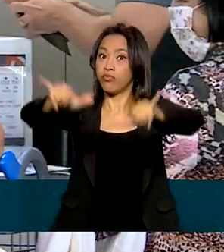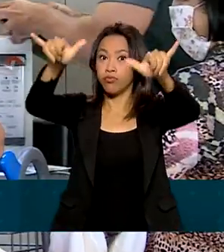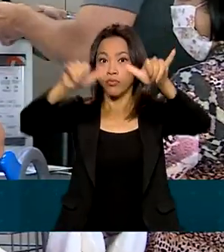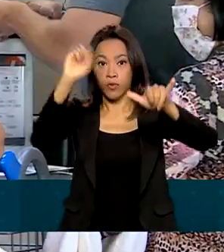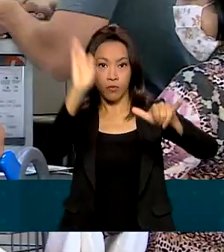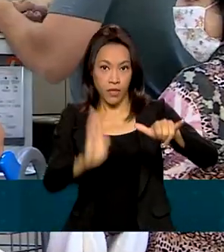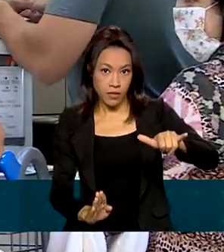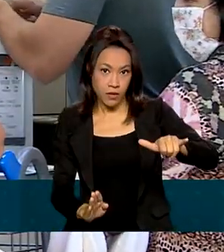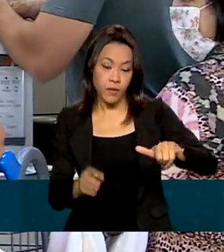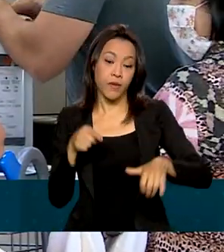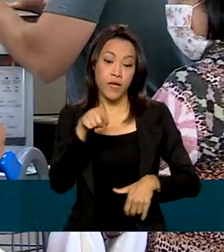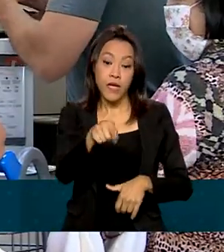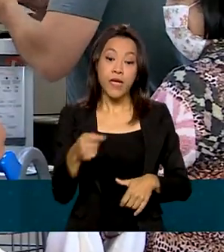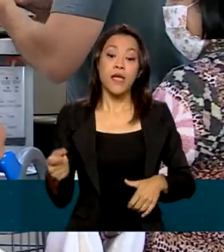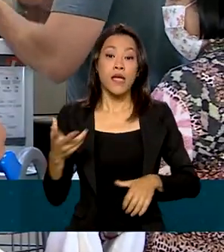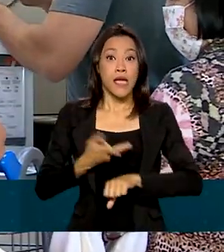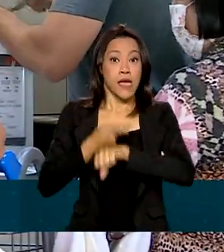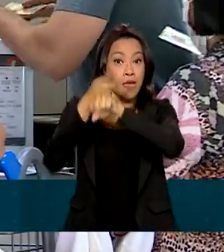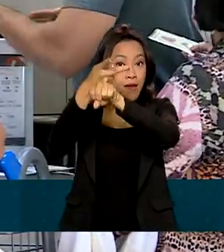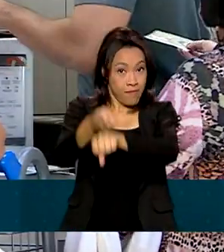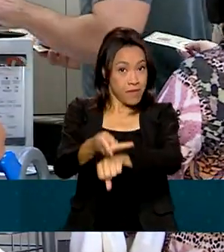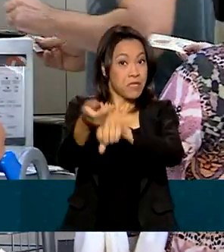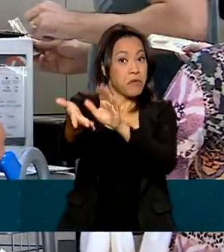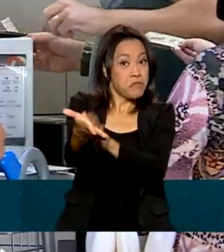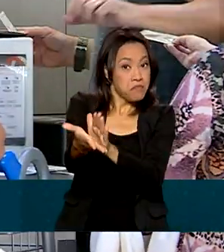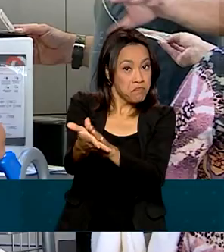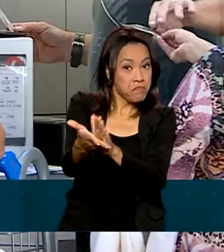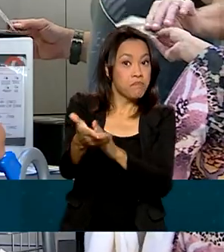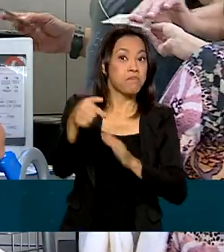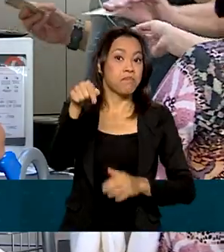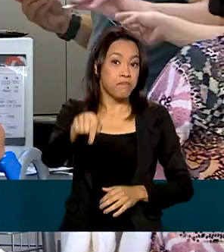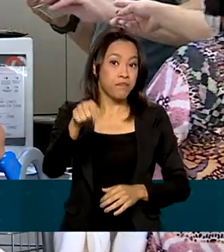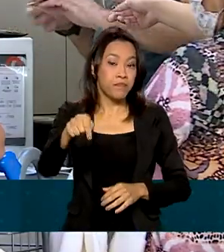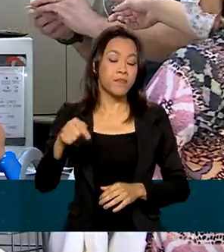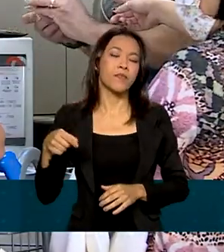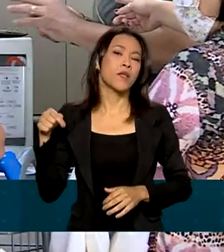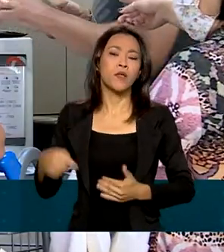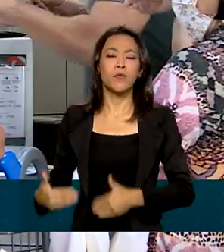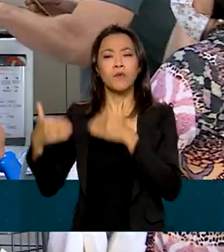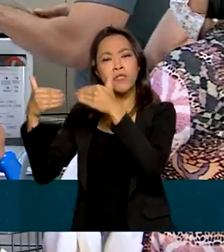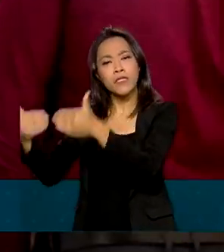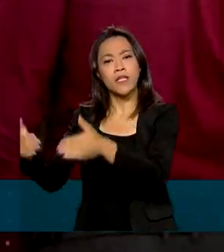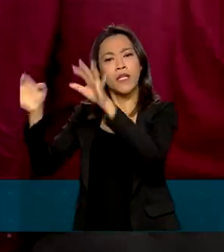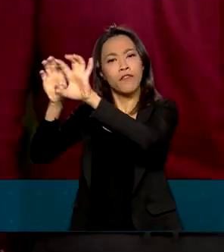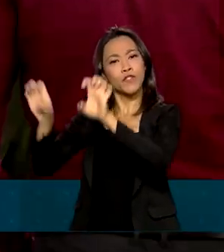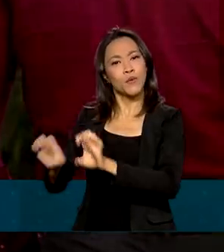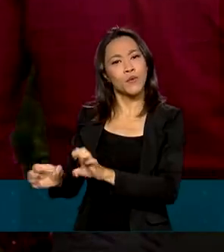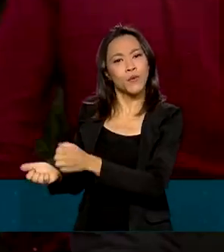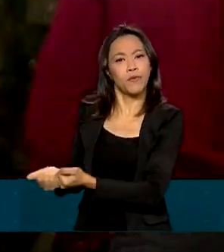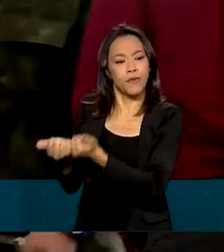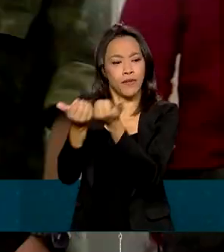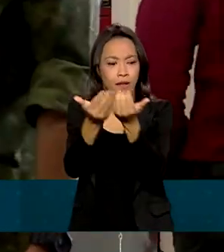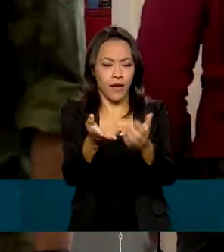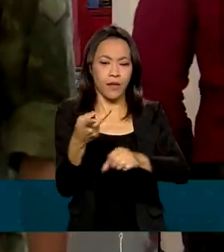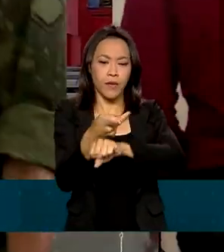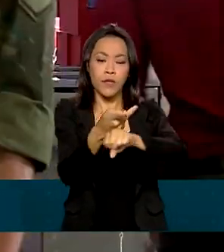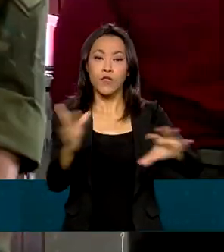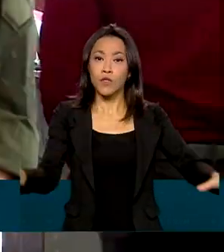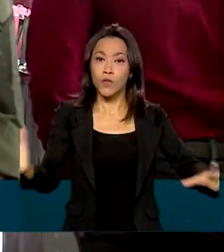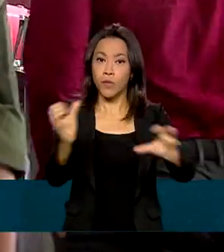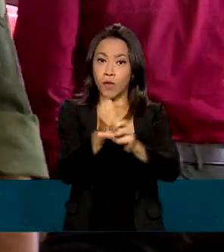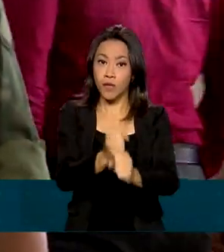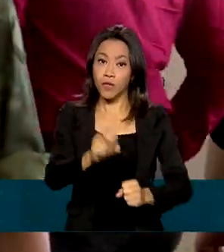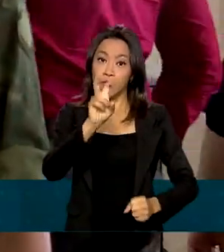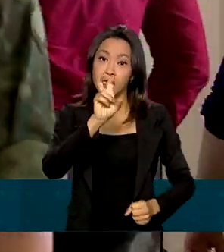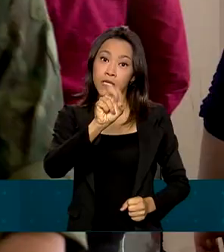vencedores receberam o prêmio Aviação Mais Brasil do Ministério da Infraestrutura. Ao todo, 50 mil